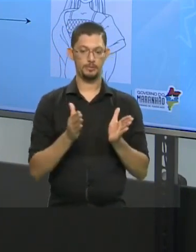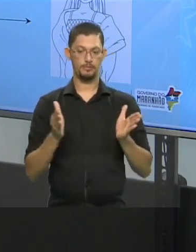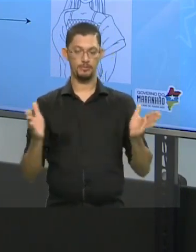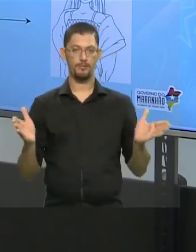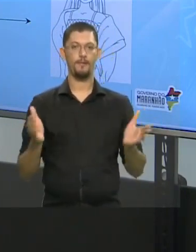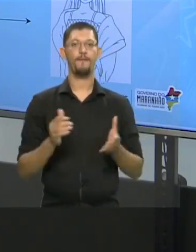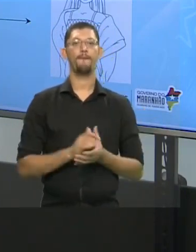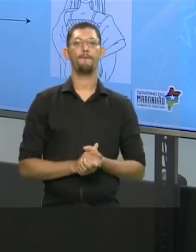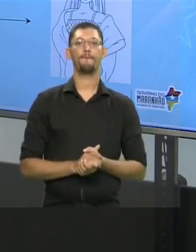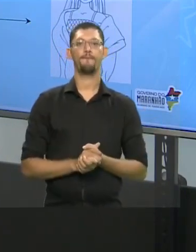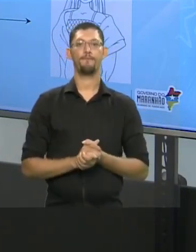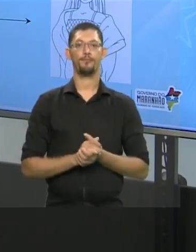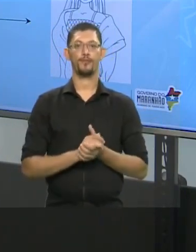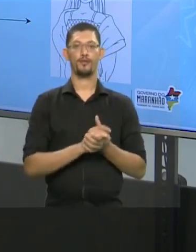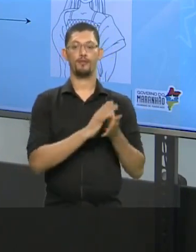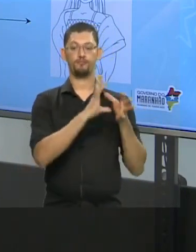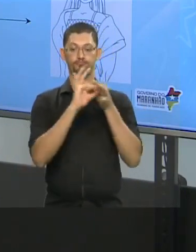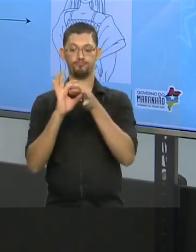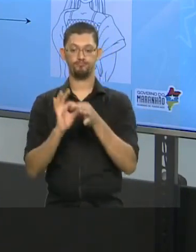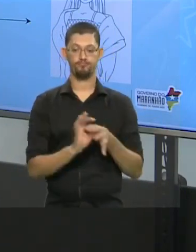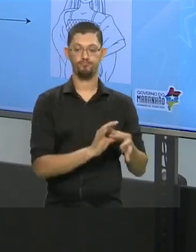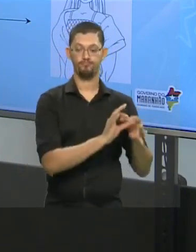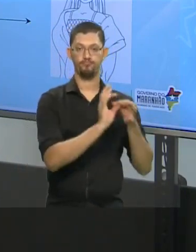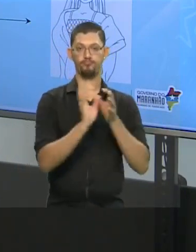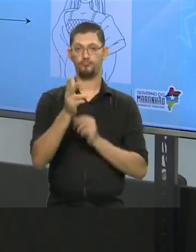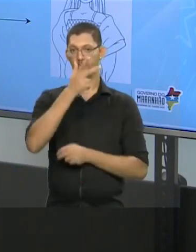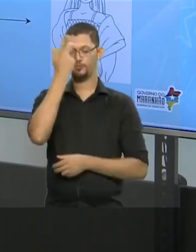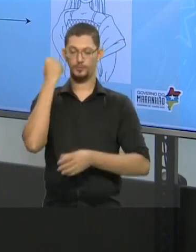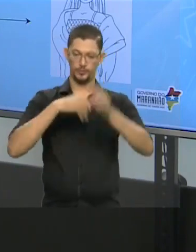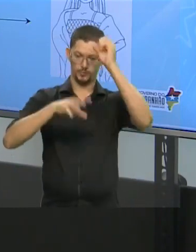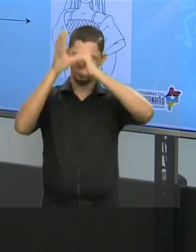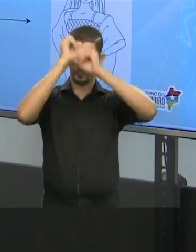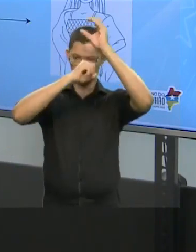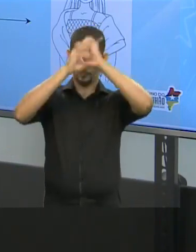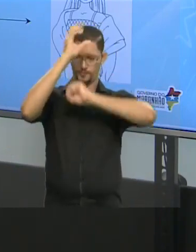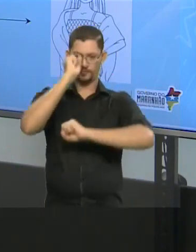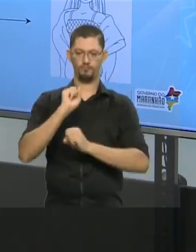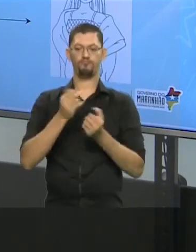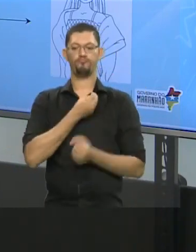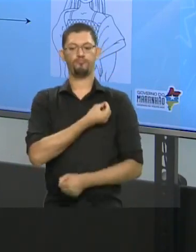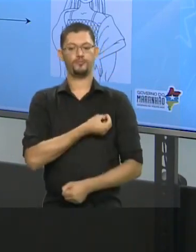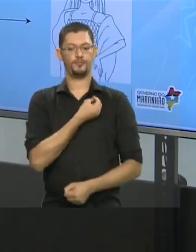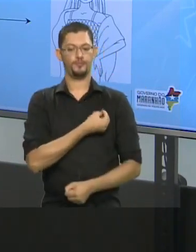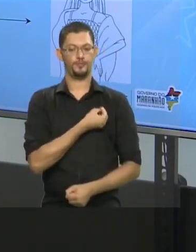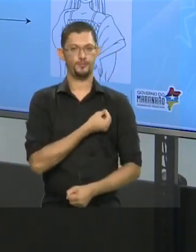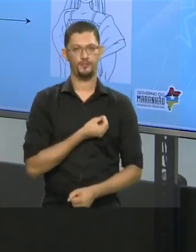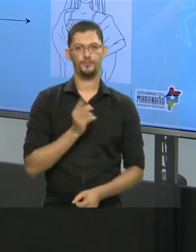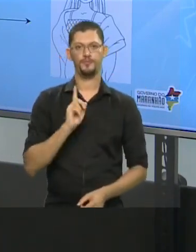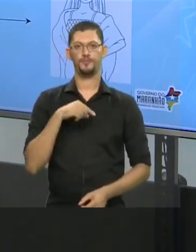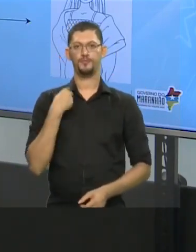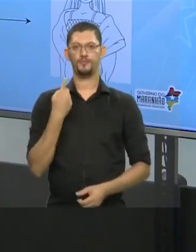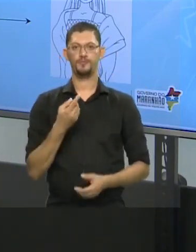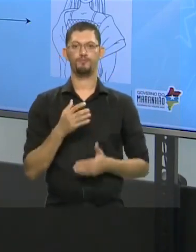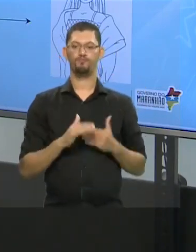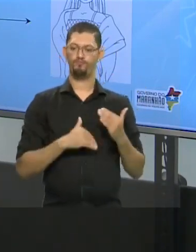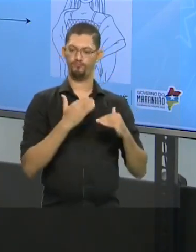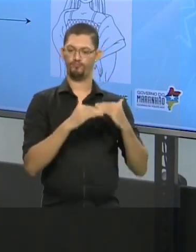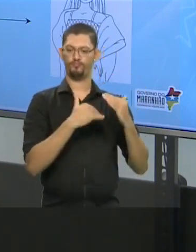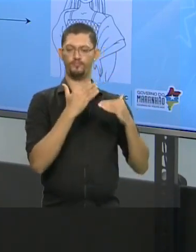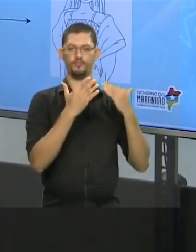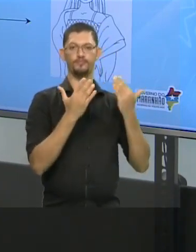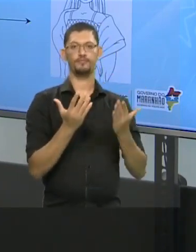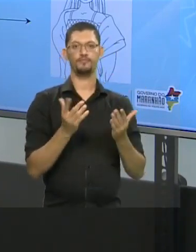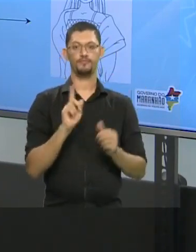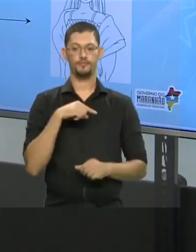essa rede de conexões onde a gente vai aprendendo a viver e a gente vai construindo